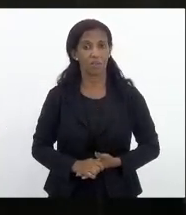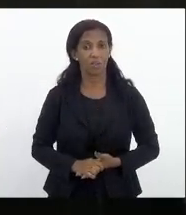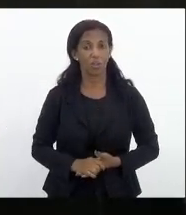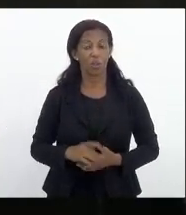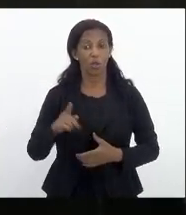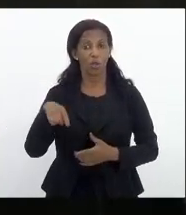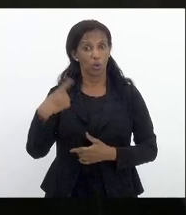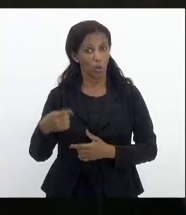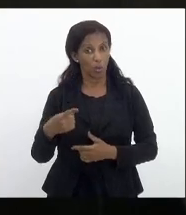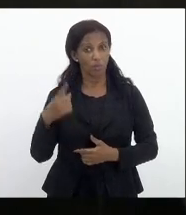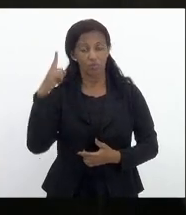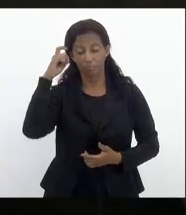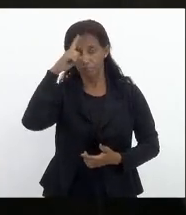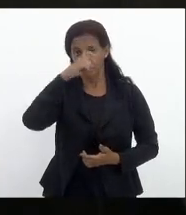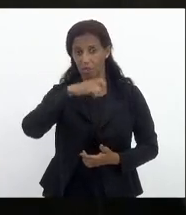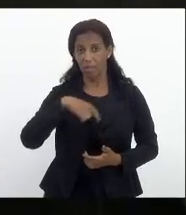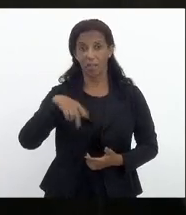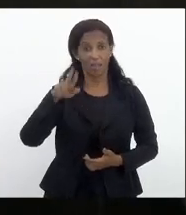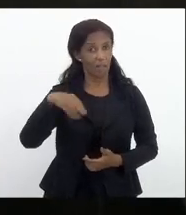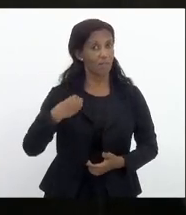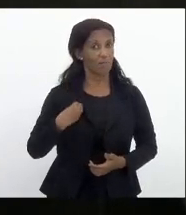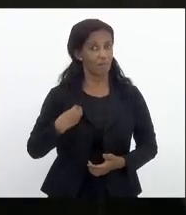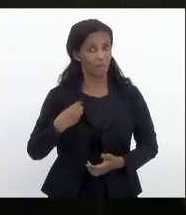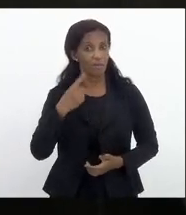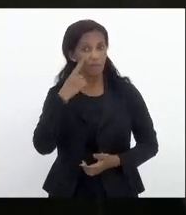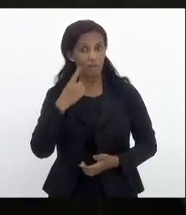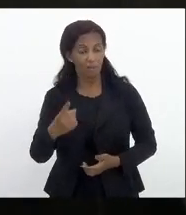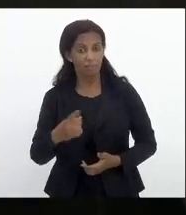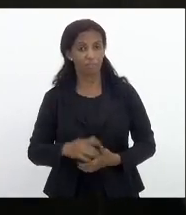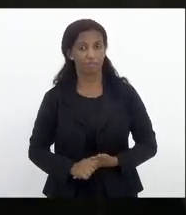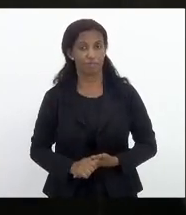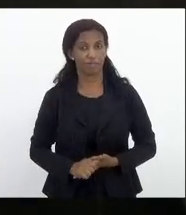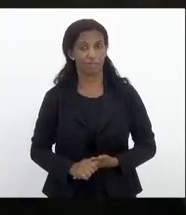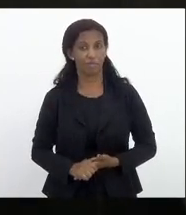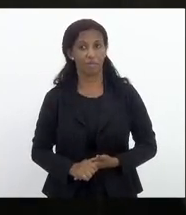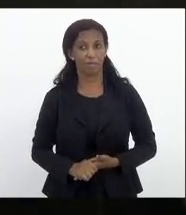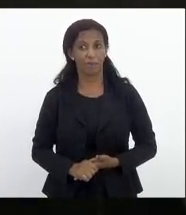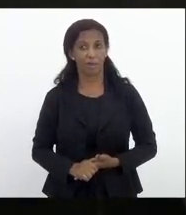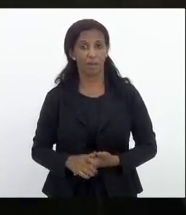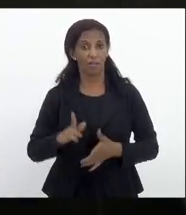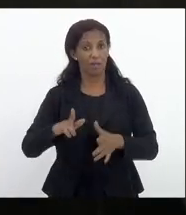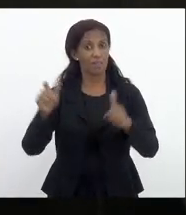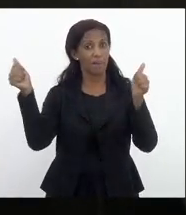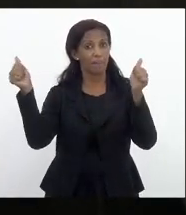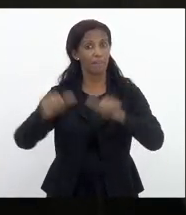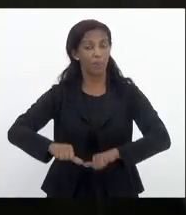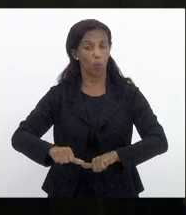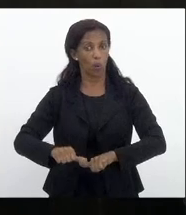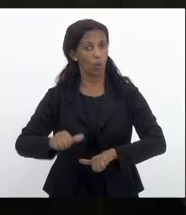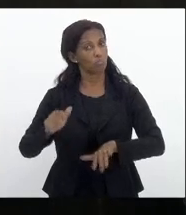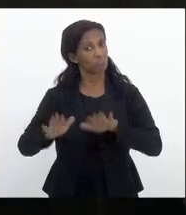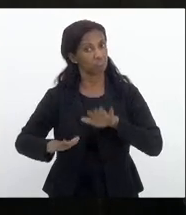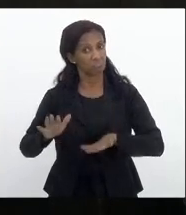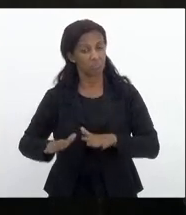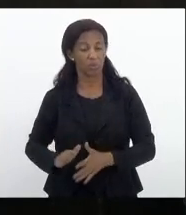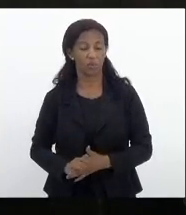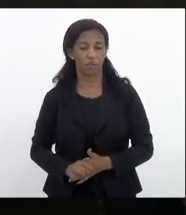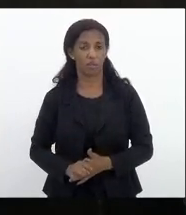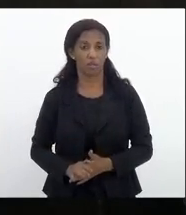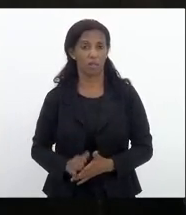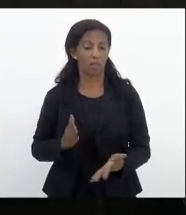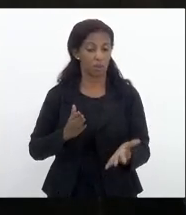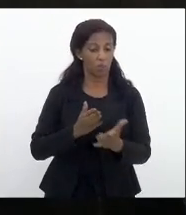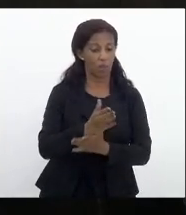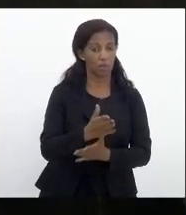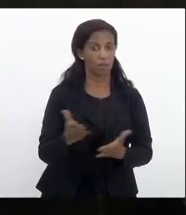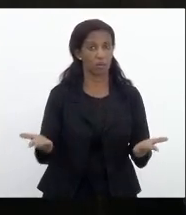sair disso aqui quem viver verá nós vamos sair disso aqui numa situação talvez pior do que a que nós estamos entrando